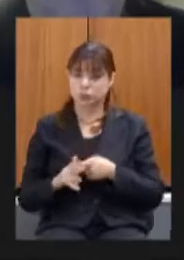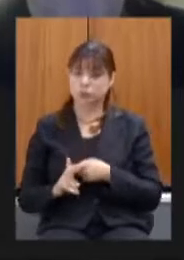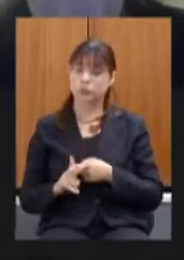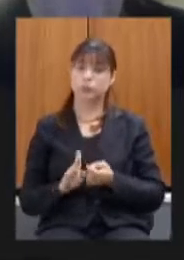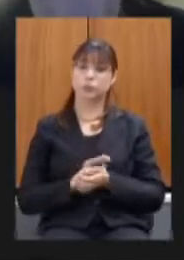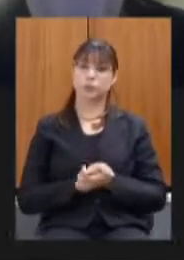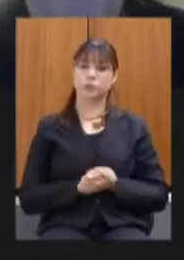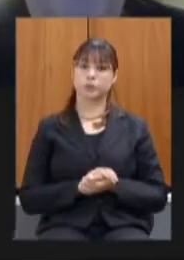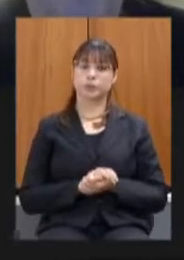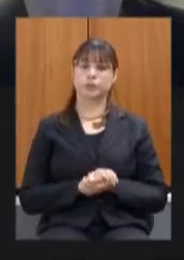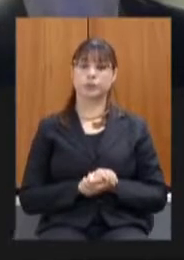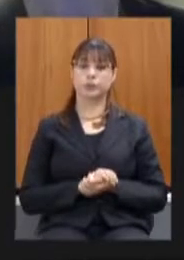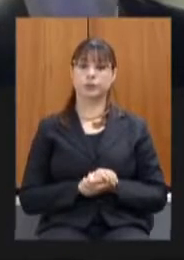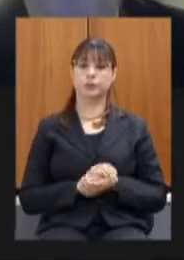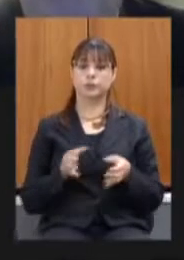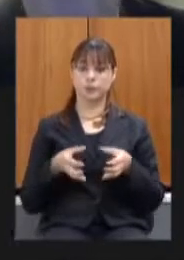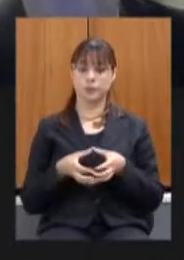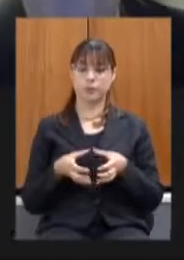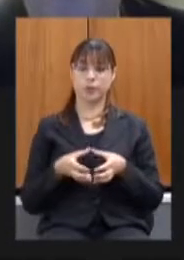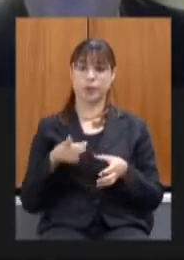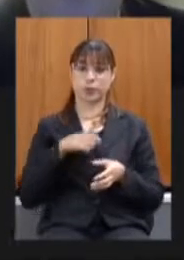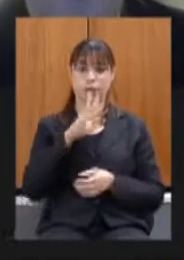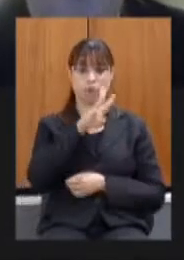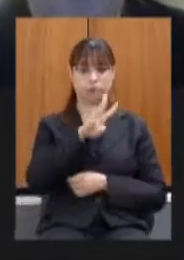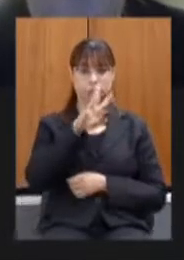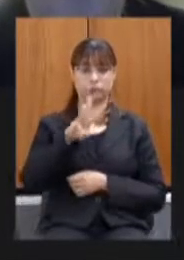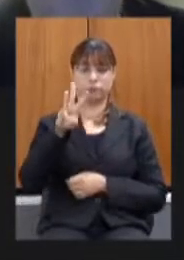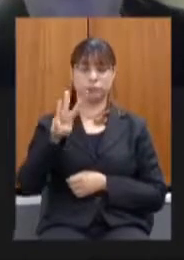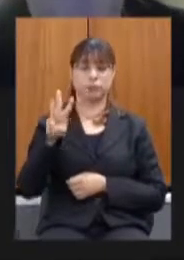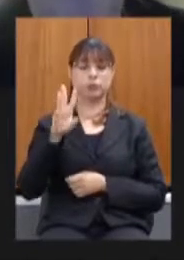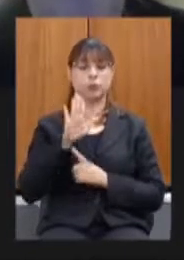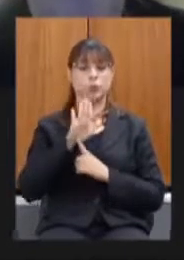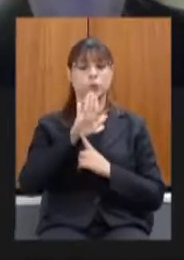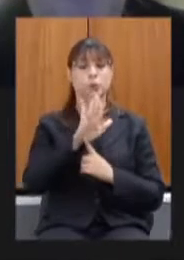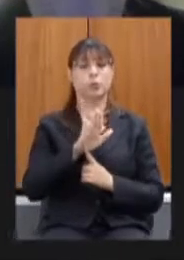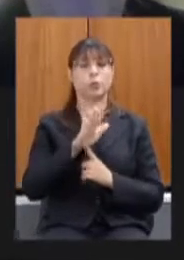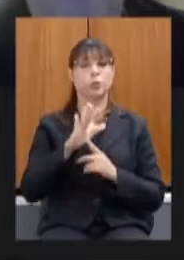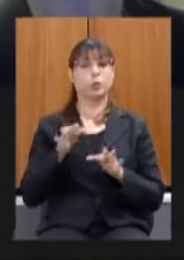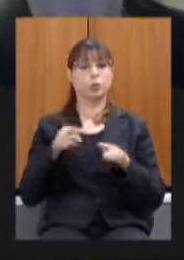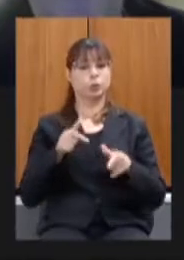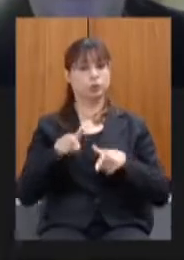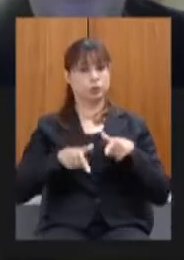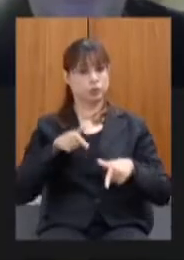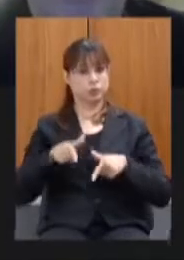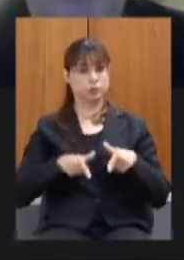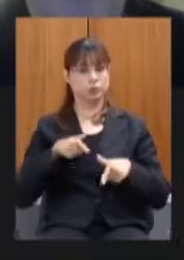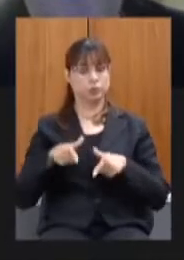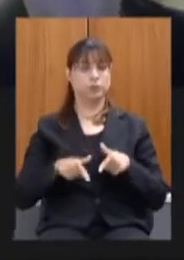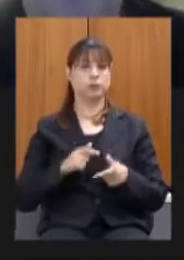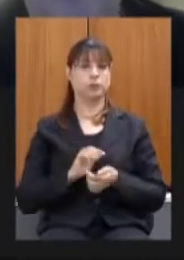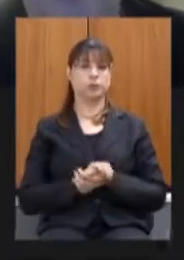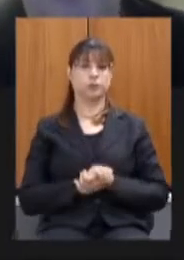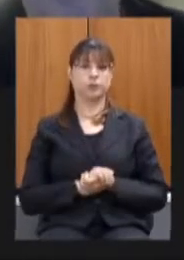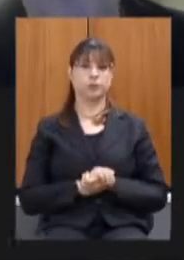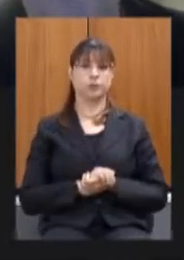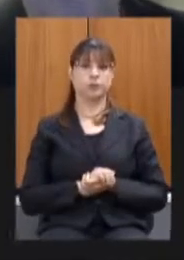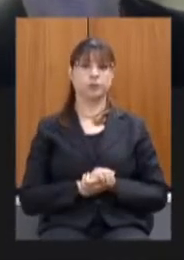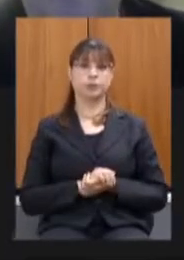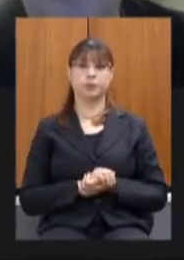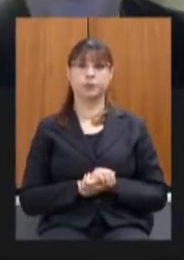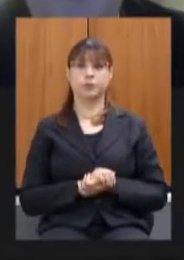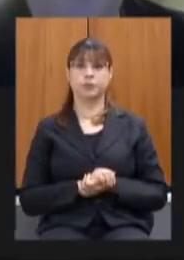o comitê possui um site que mostra todas as ações que estão sendo feitas pode ir também